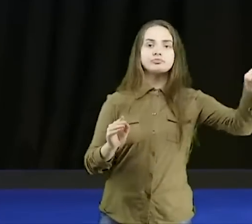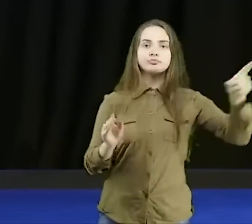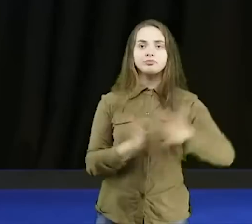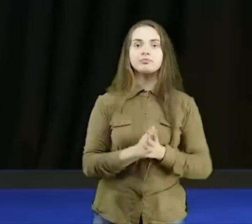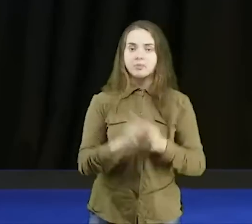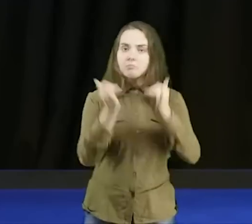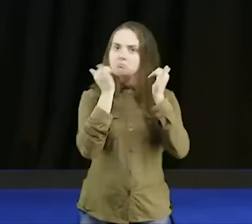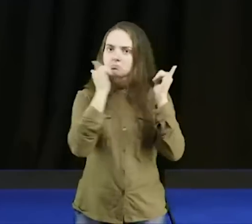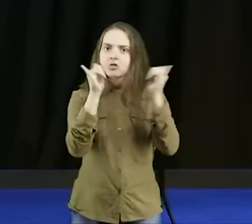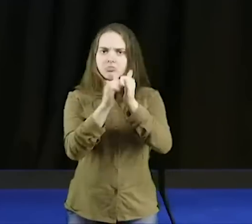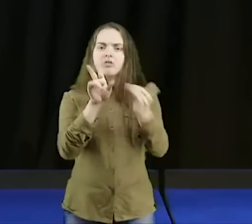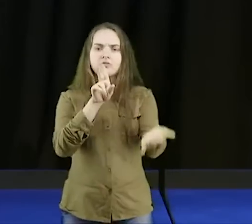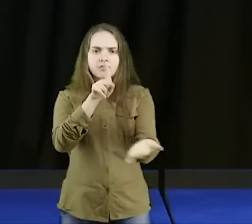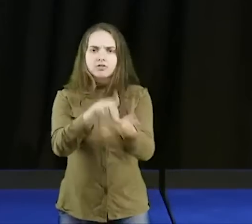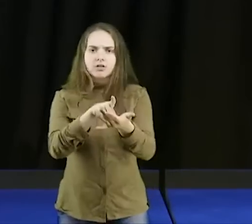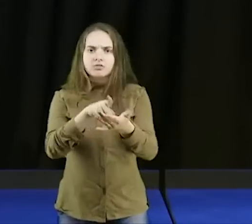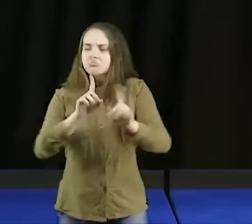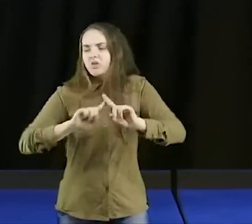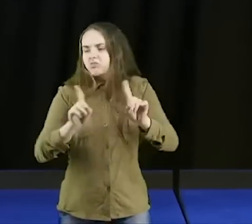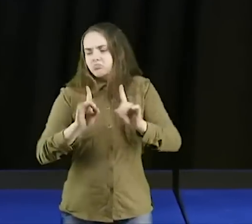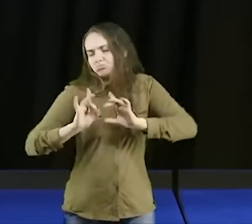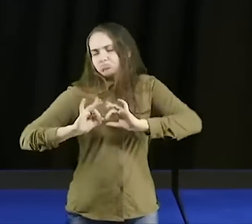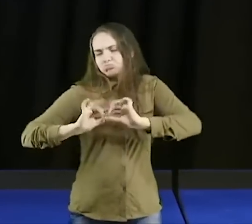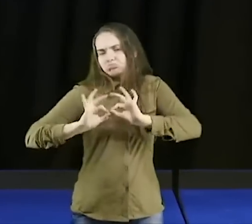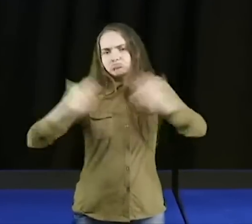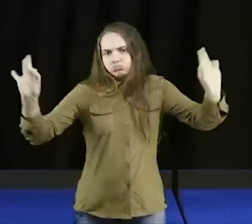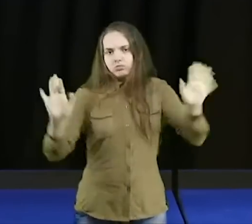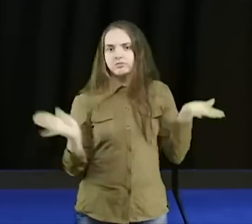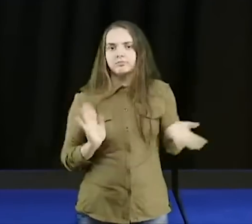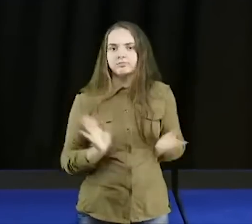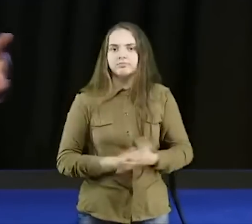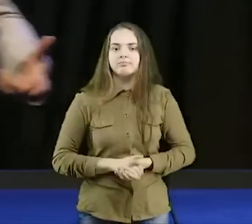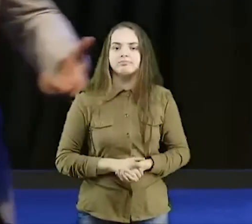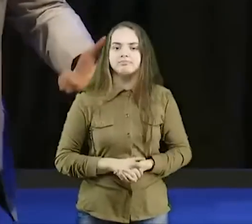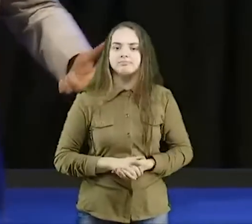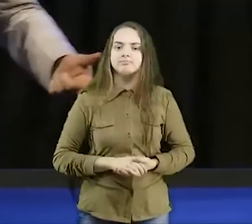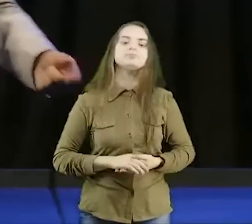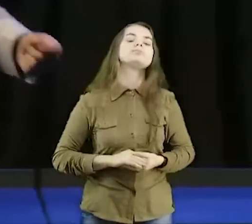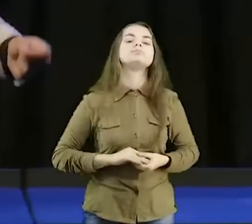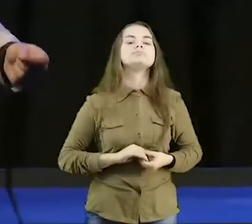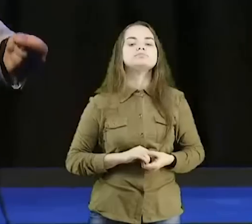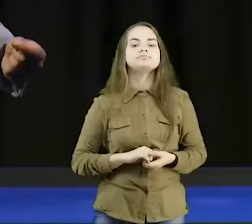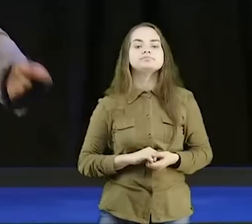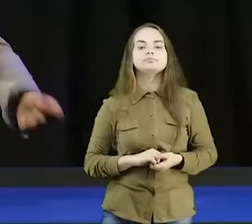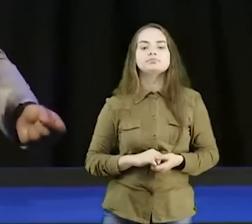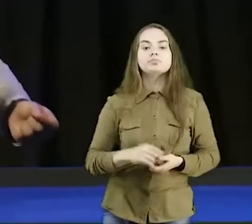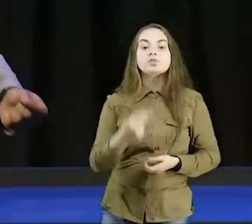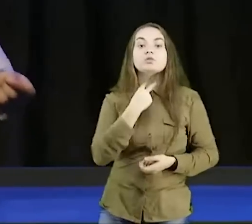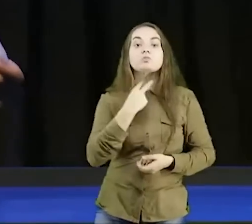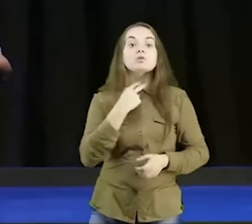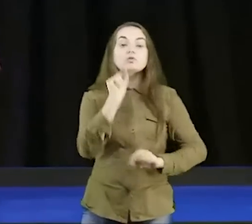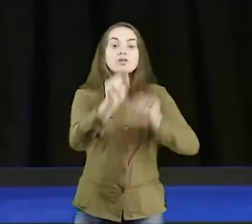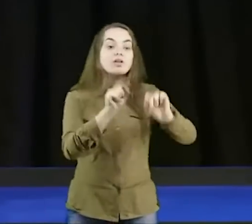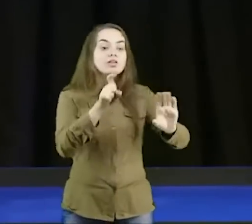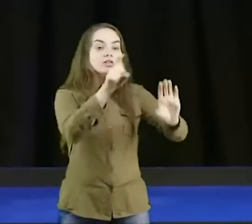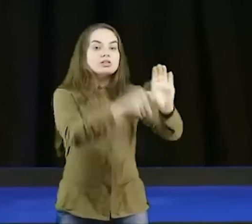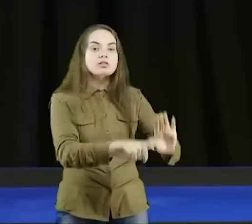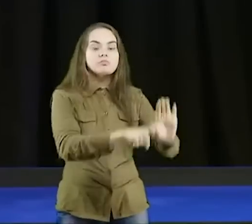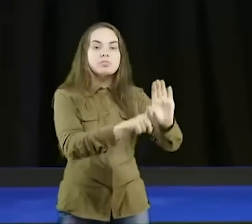tem que estar perdoado, não me deve mais nada não, o a gente não pode? Criar dependência,